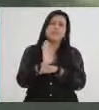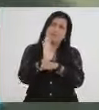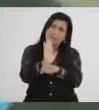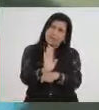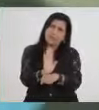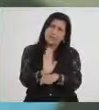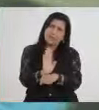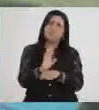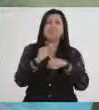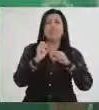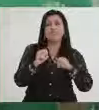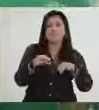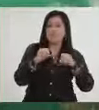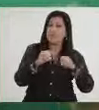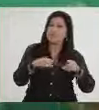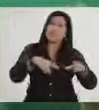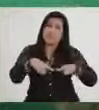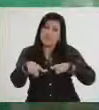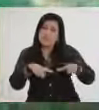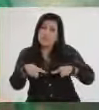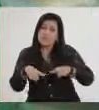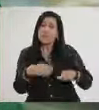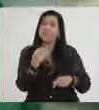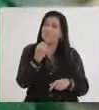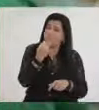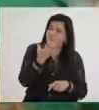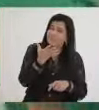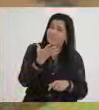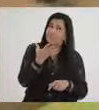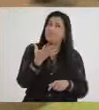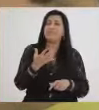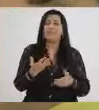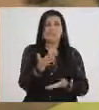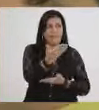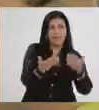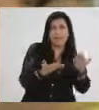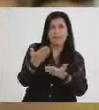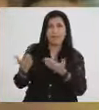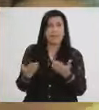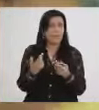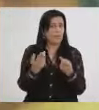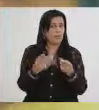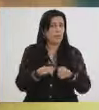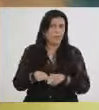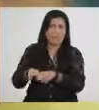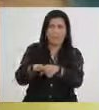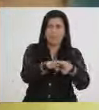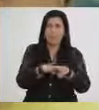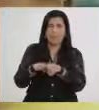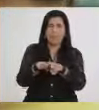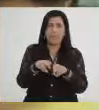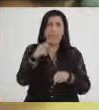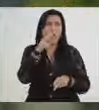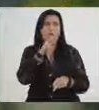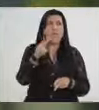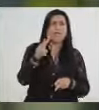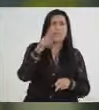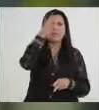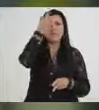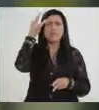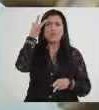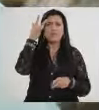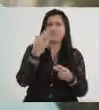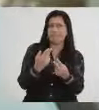uma dedicação maior quanto a ensinar o serviço pra eles. A gente trata eles de forma iguais. Porque a gente vê eles como pessoas